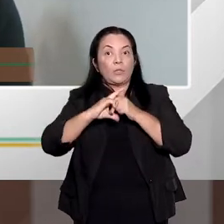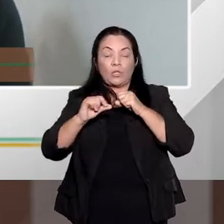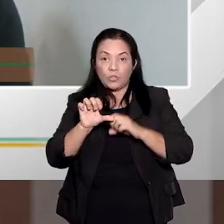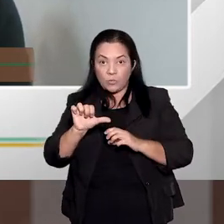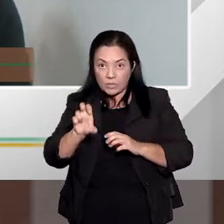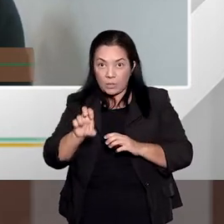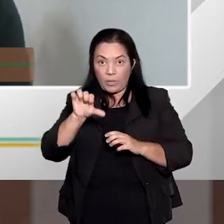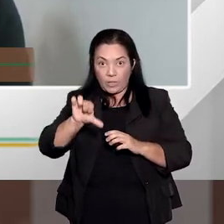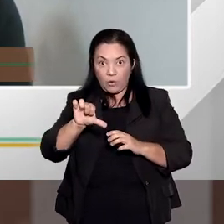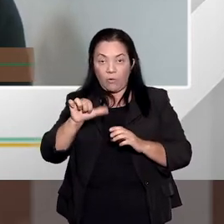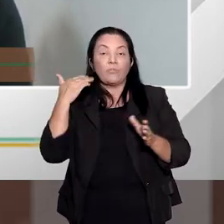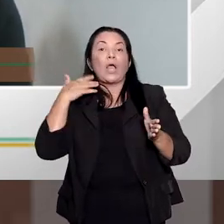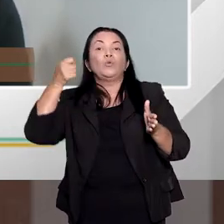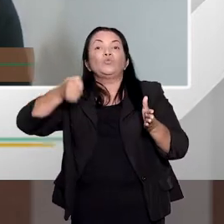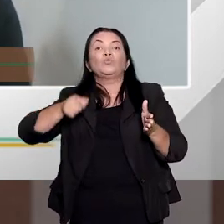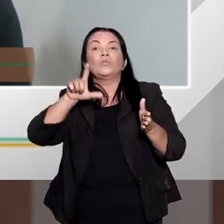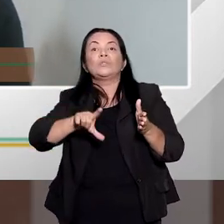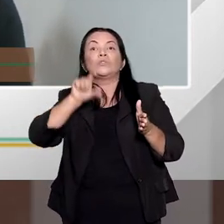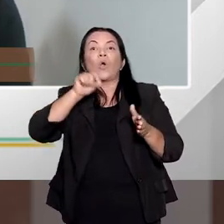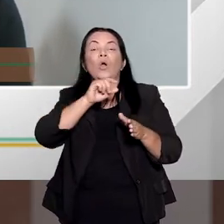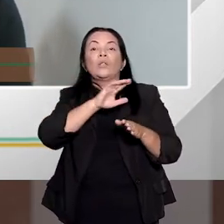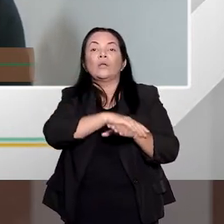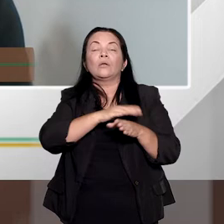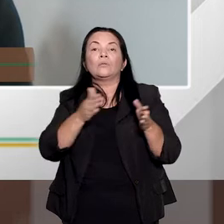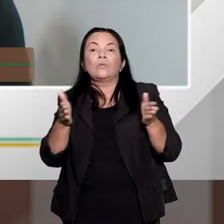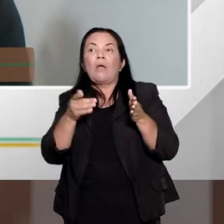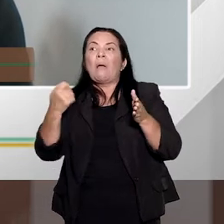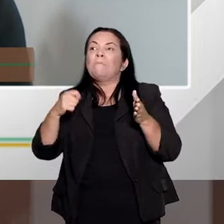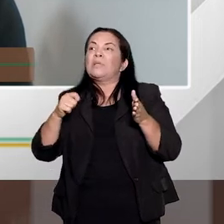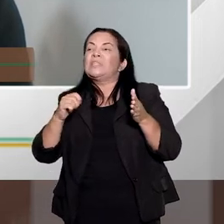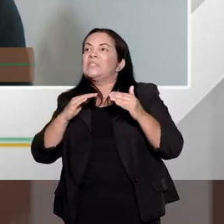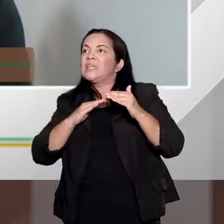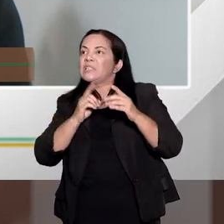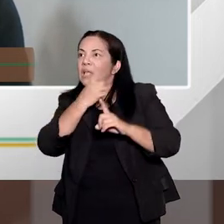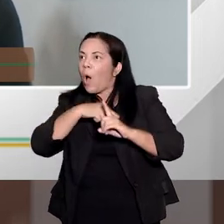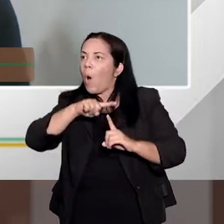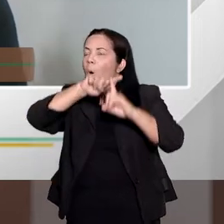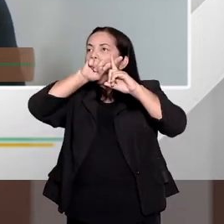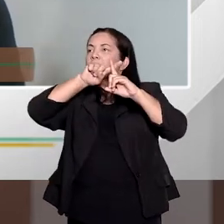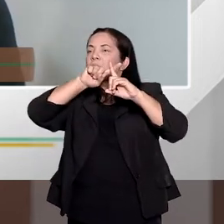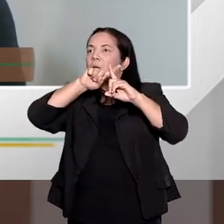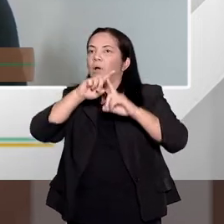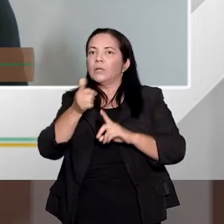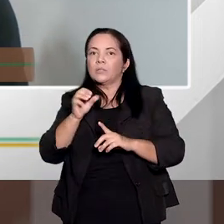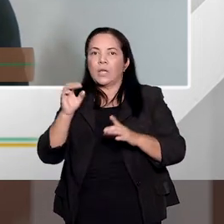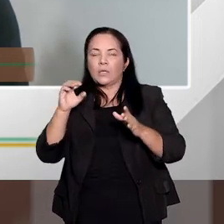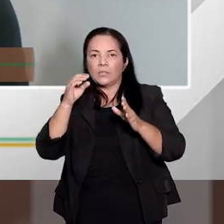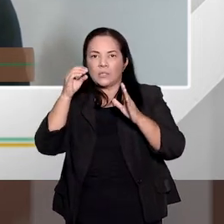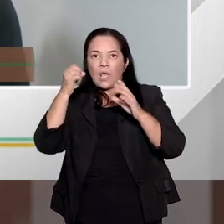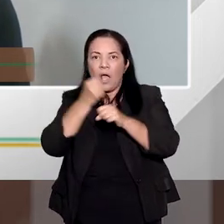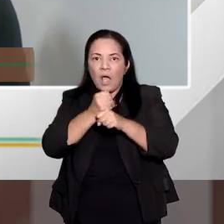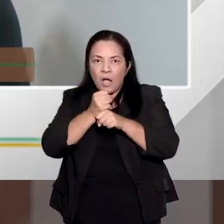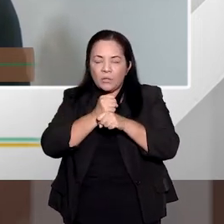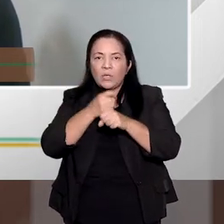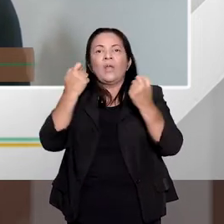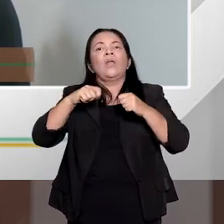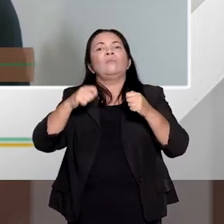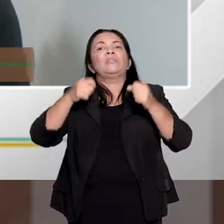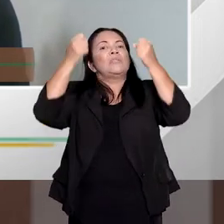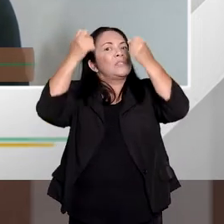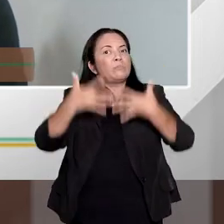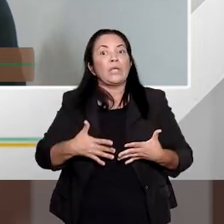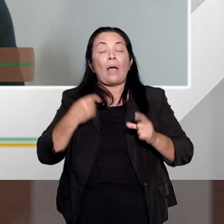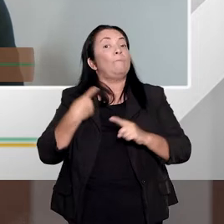ele entende que deve aumentar, majorar essa pena base, ele tem que fundamentar, ele tem que dizer, de forma